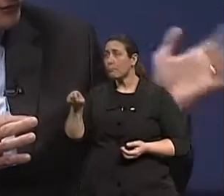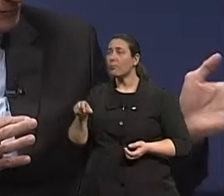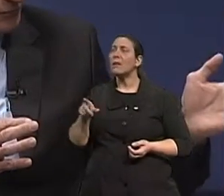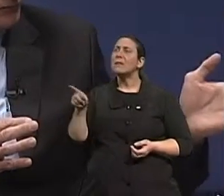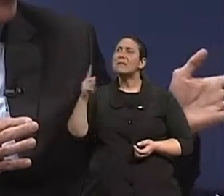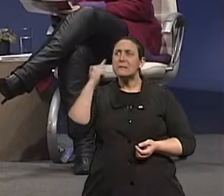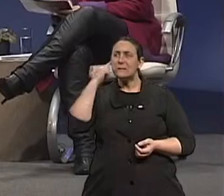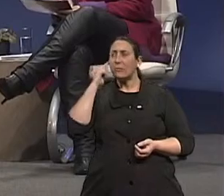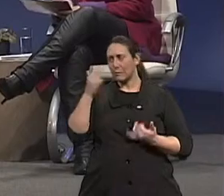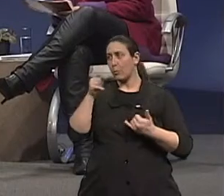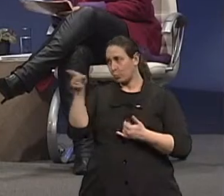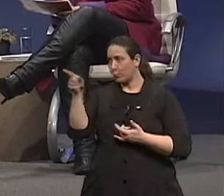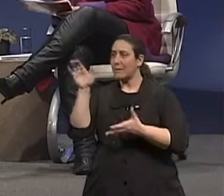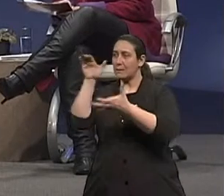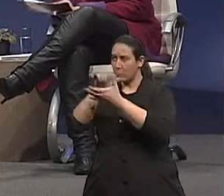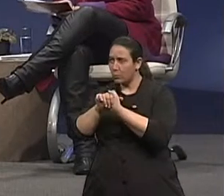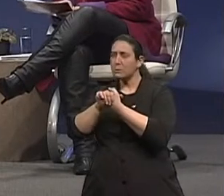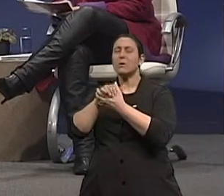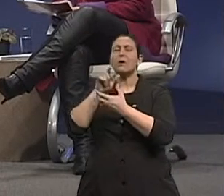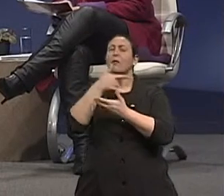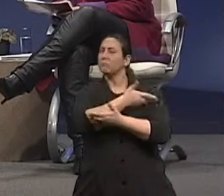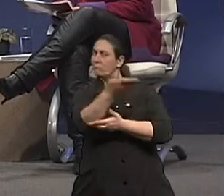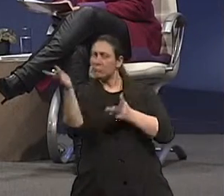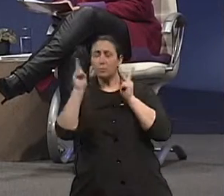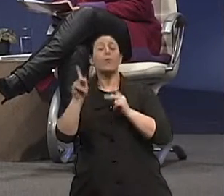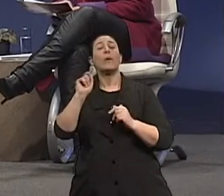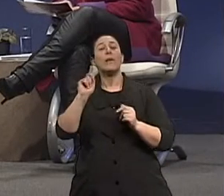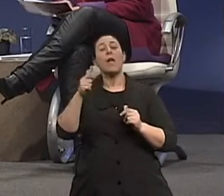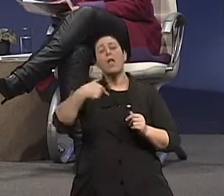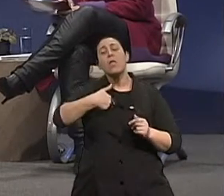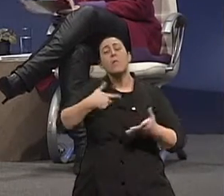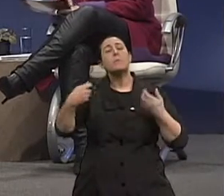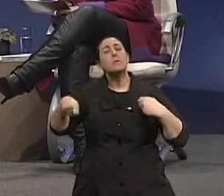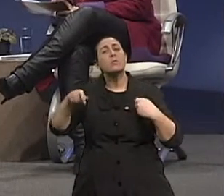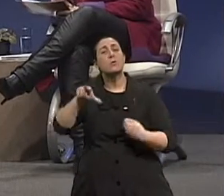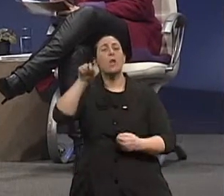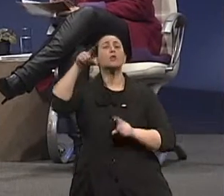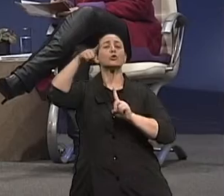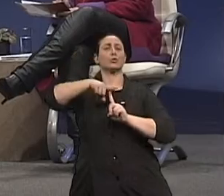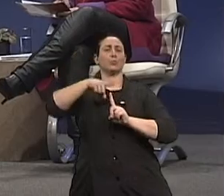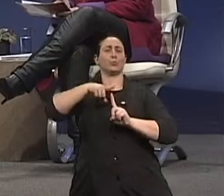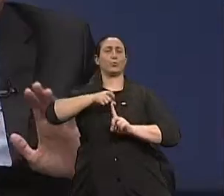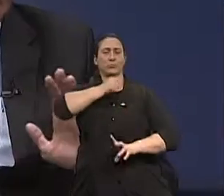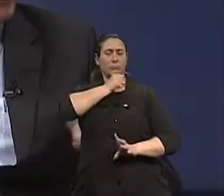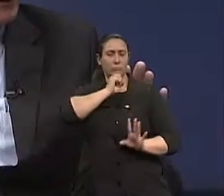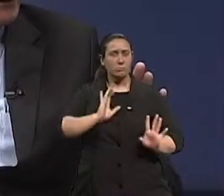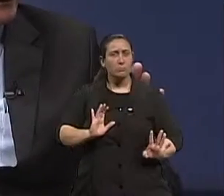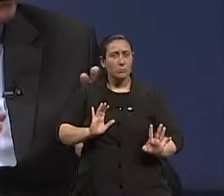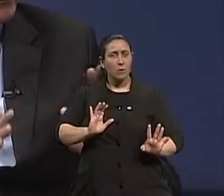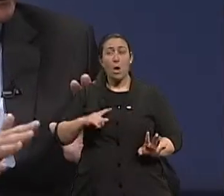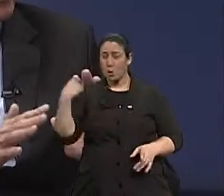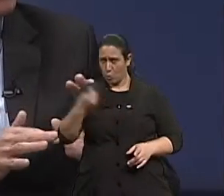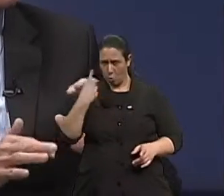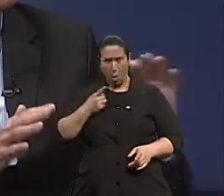o teu esposo, os telespectadores, o tipo de velhice que a gente quer ter. Nós vamos envelhecer? Nós vamos. Só tem uma maneira